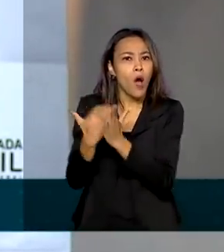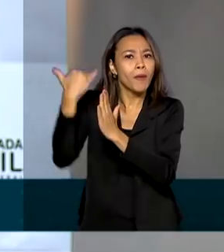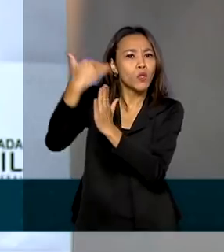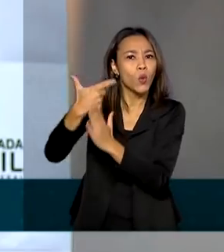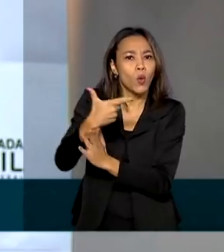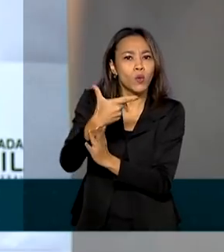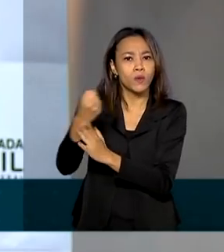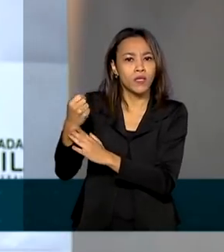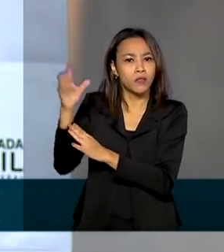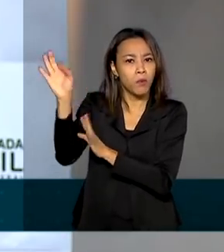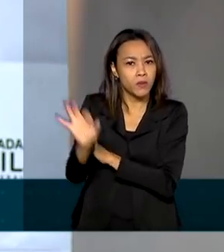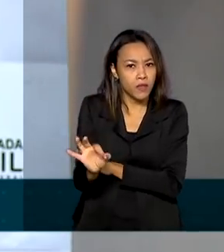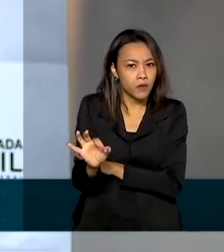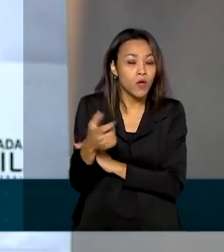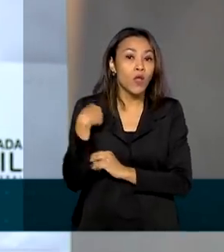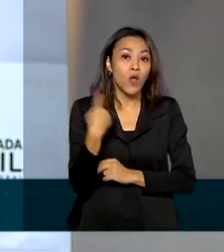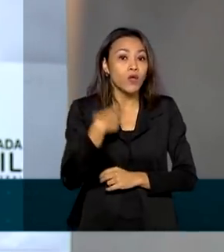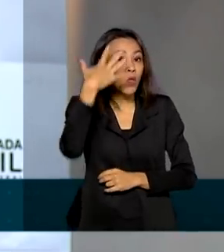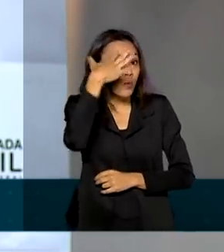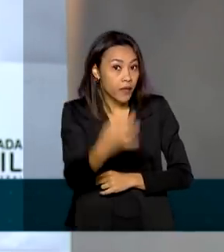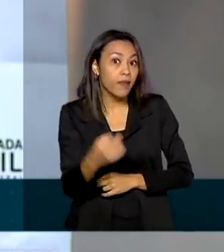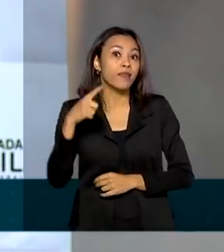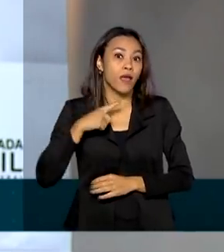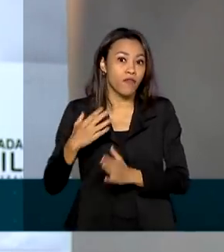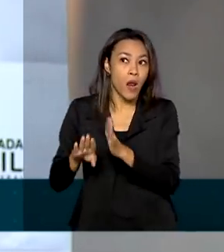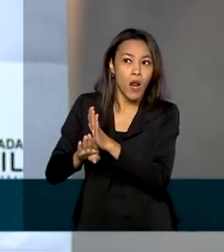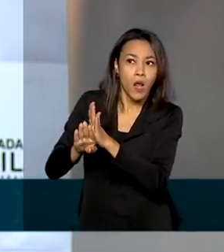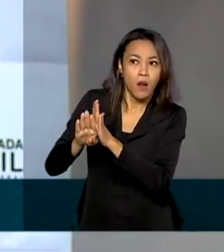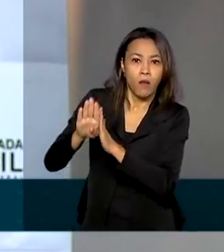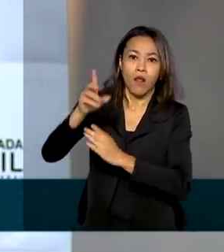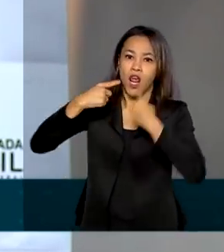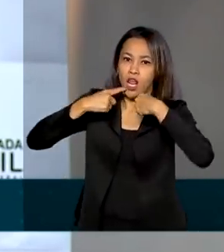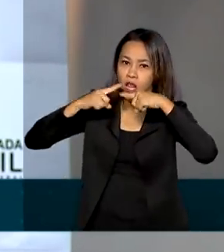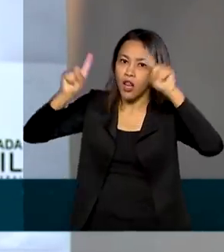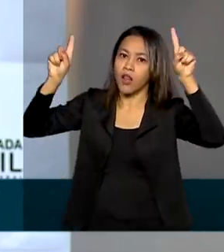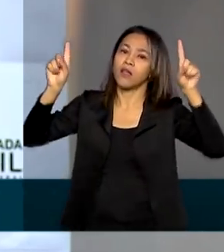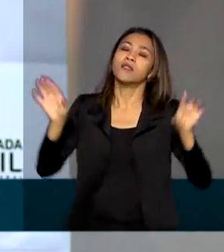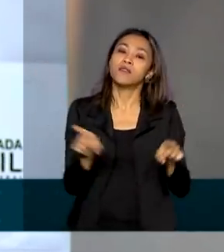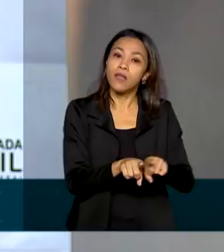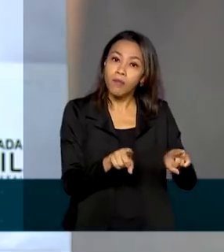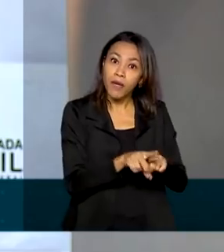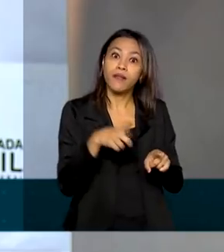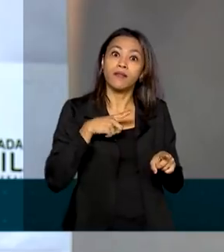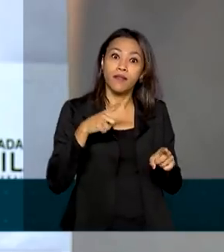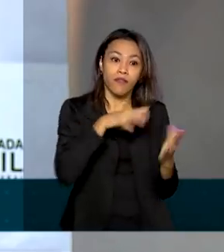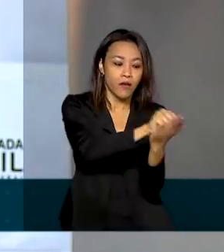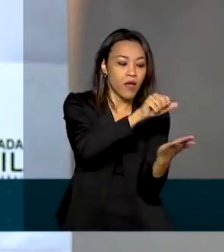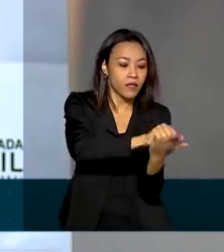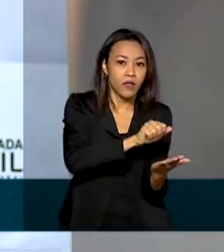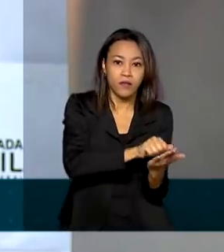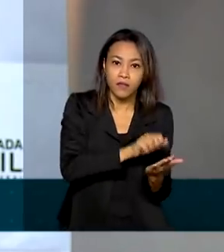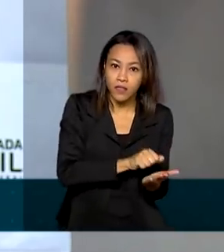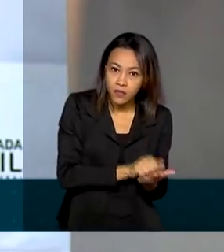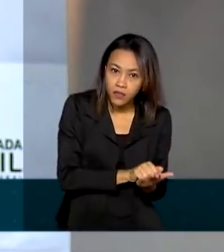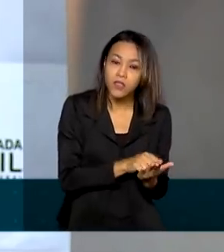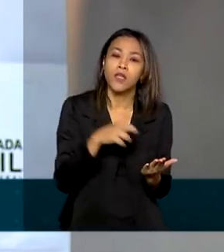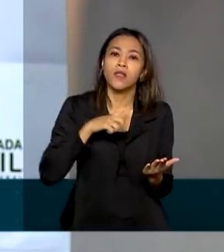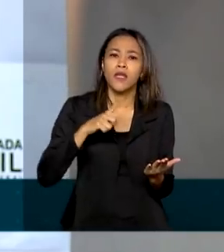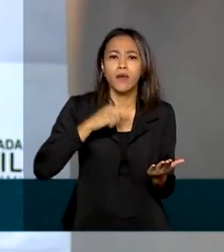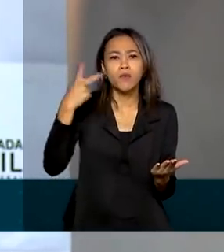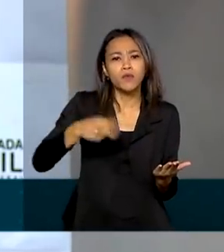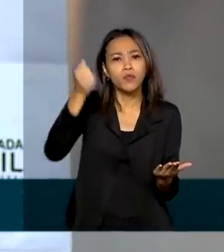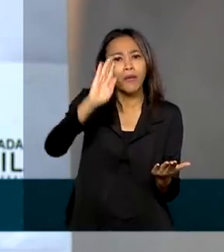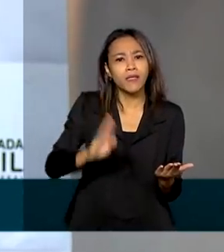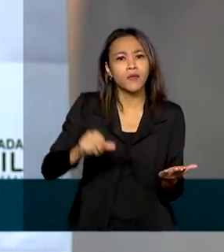E a gente tem que entender o seguinte, houve aumento de denúncia e também houve aumento de ocorrência. Porque nós temos no Brasil